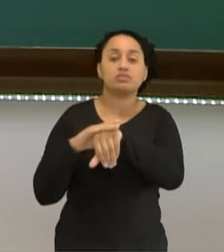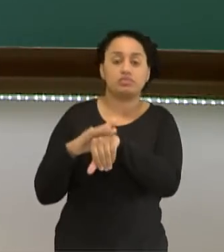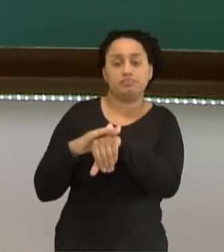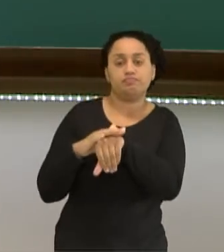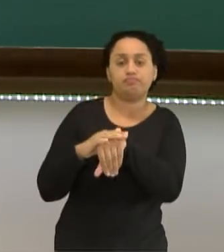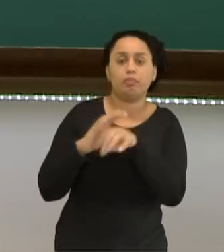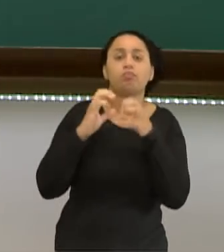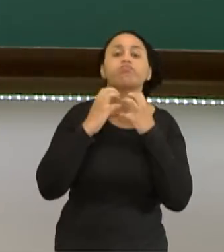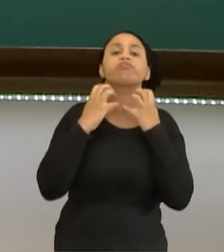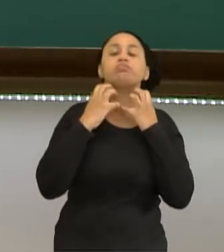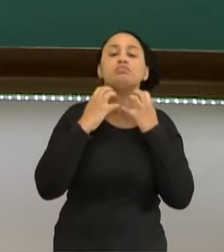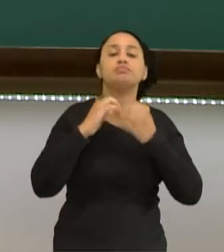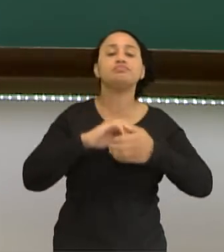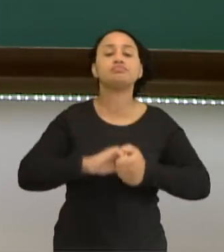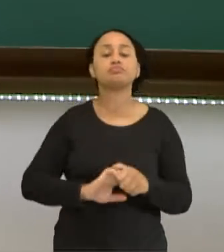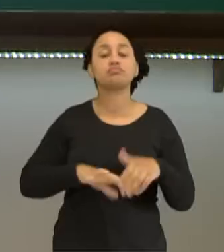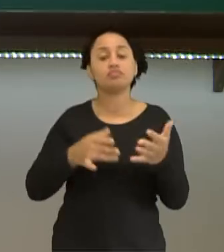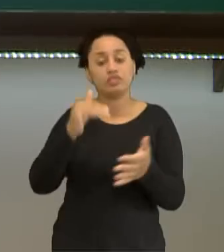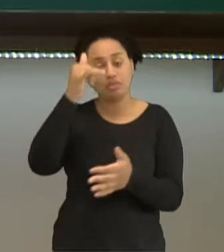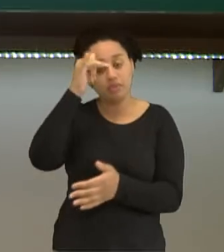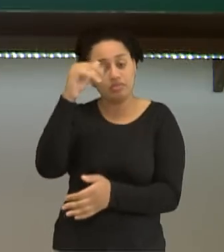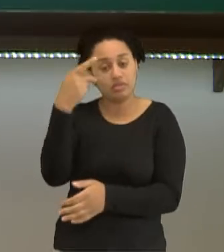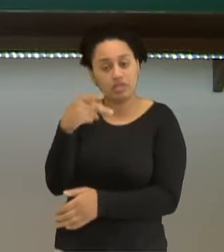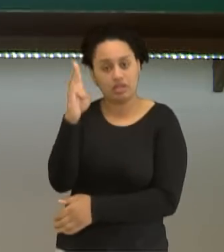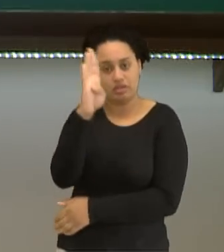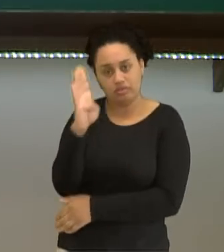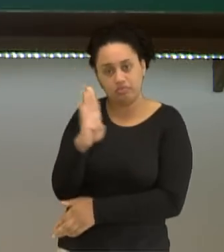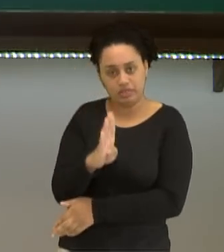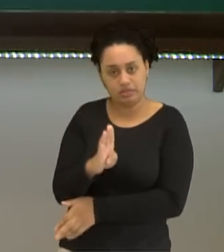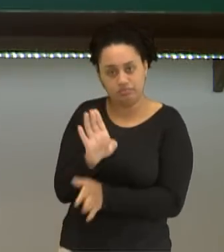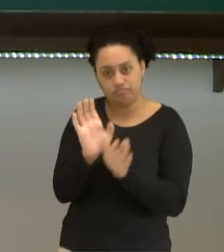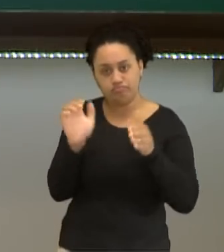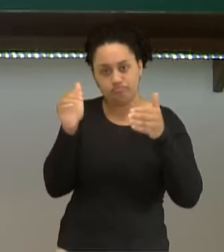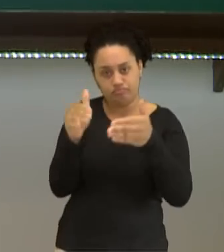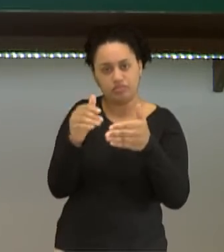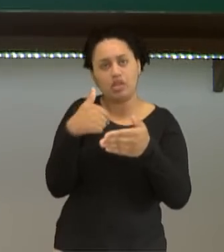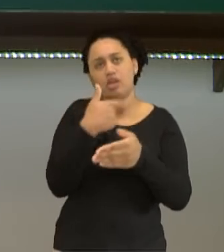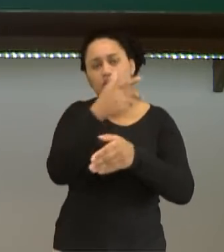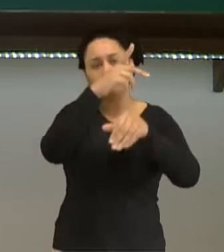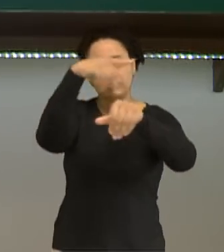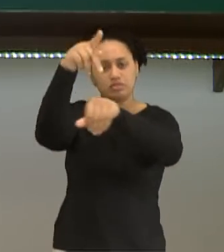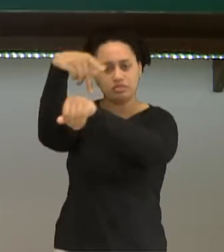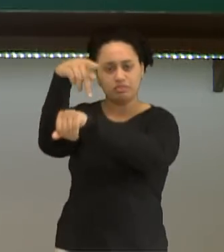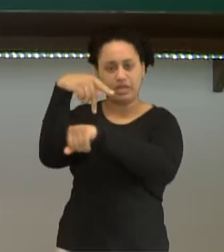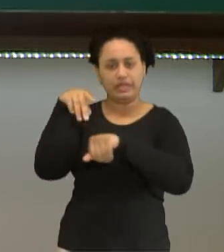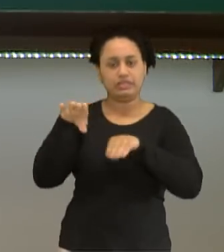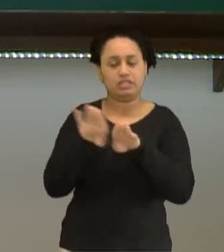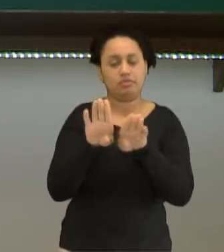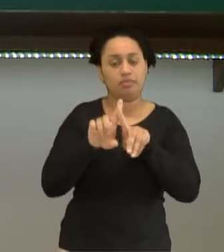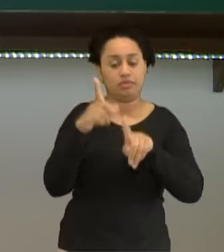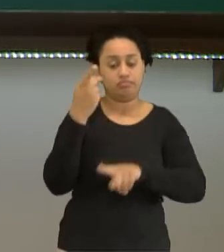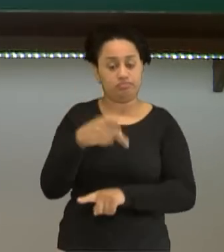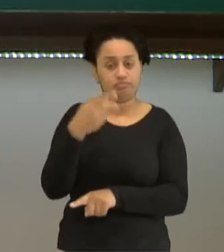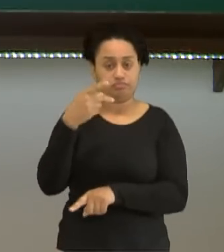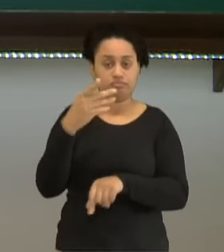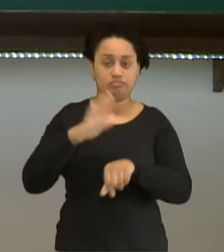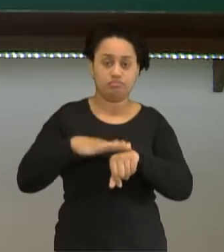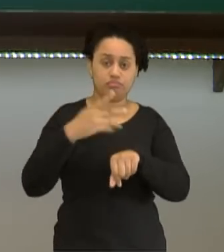Para evitar isso, aqui no Brasil, especificamente, em outros países também, mas aqui em específico,